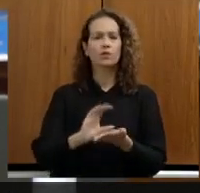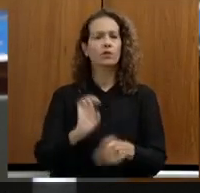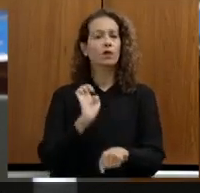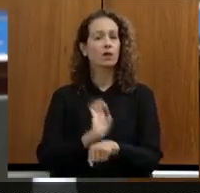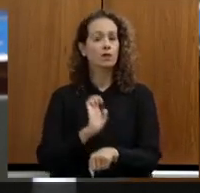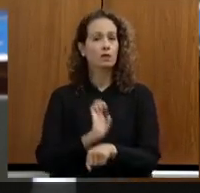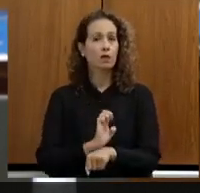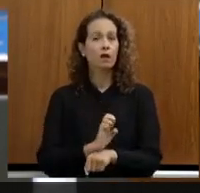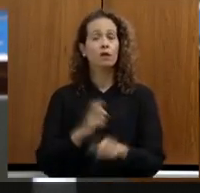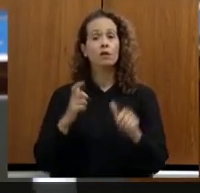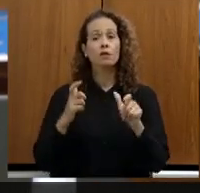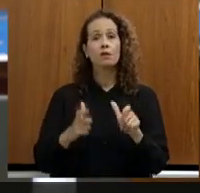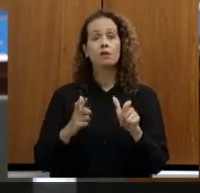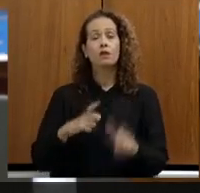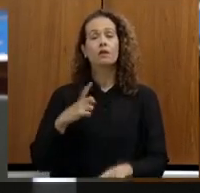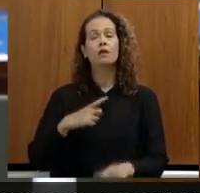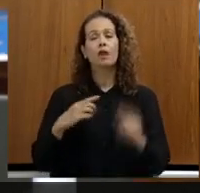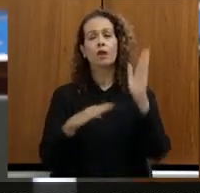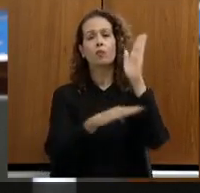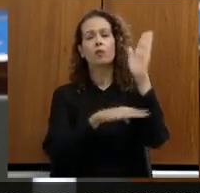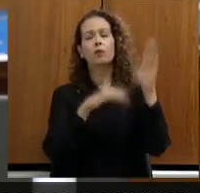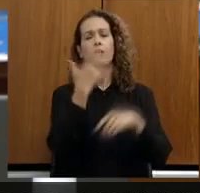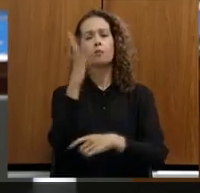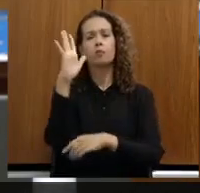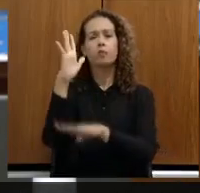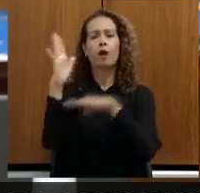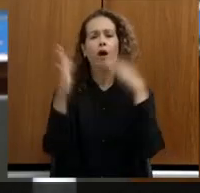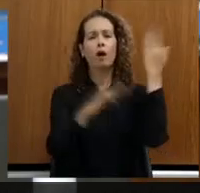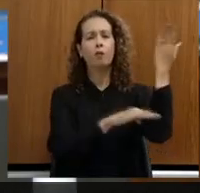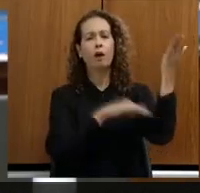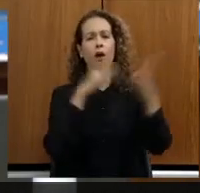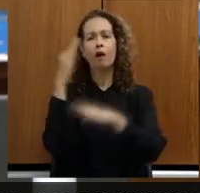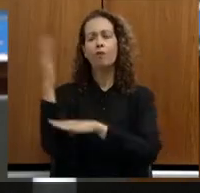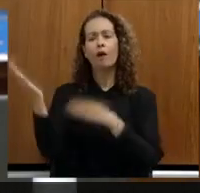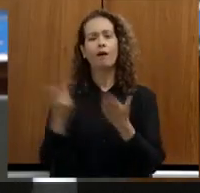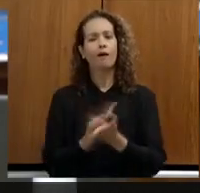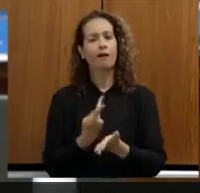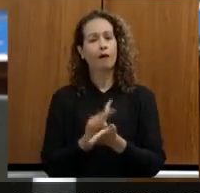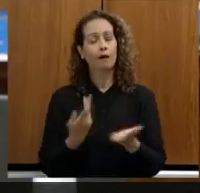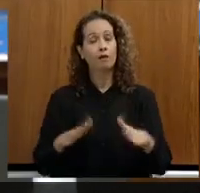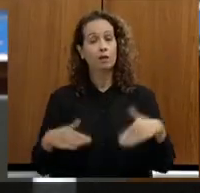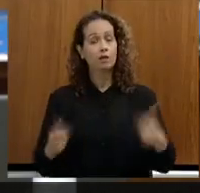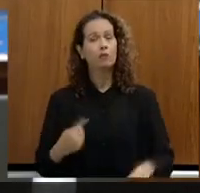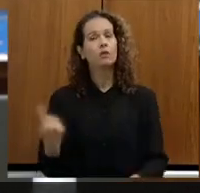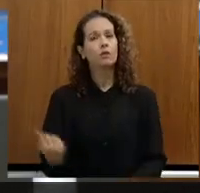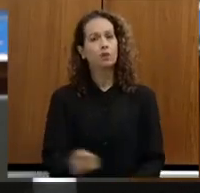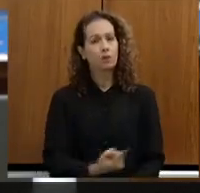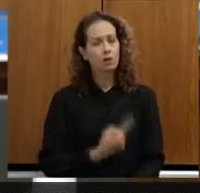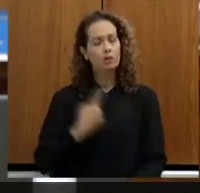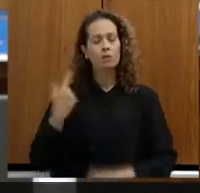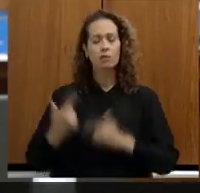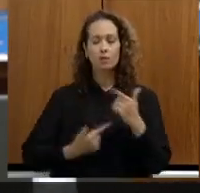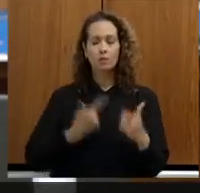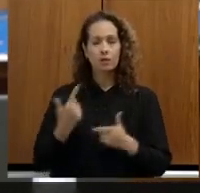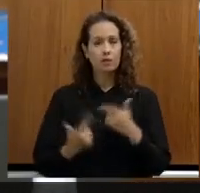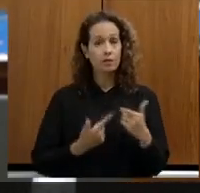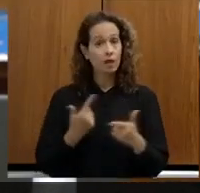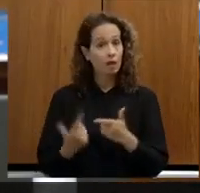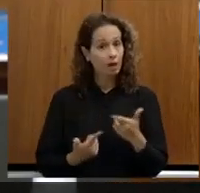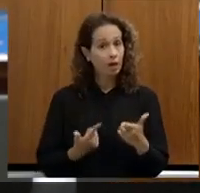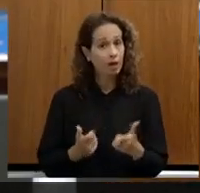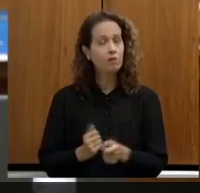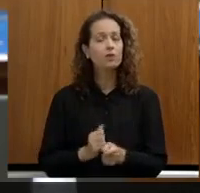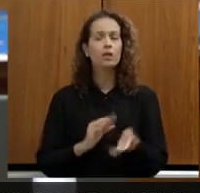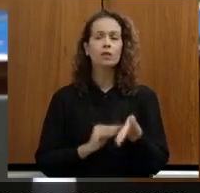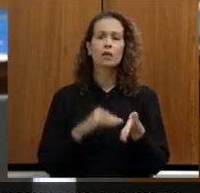onde haja desmatamento irregular. Por isso, nós temos trabalhado fortemente essa agenda também, para que a gente combata